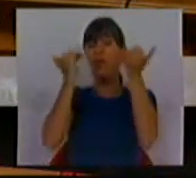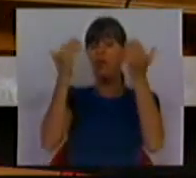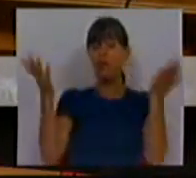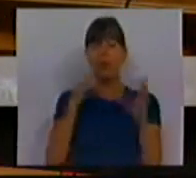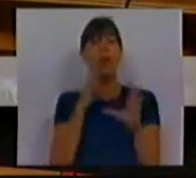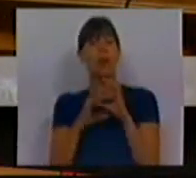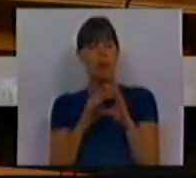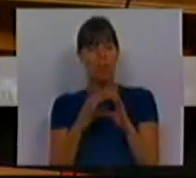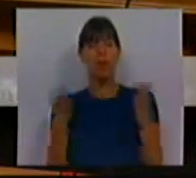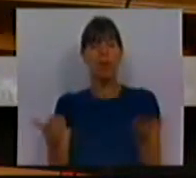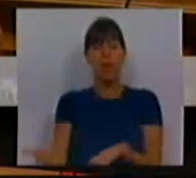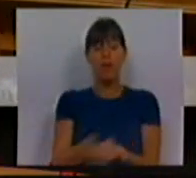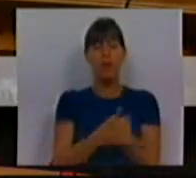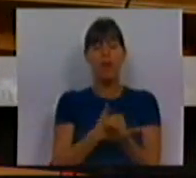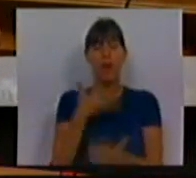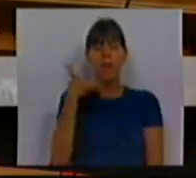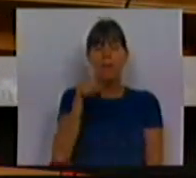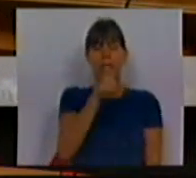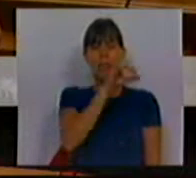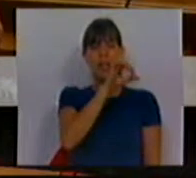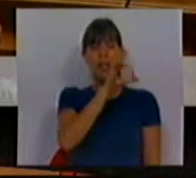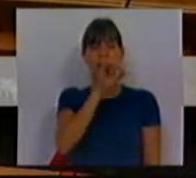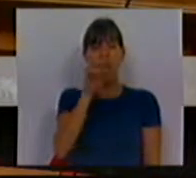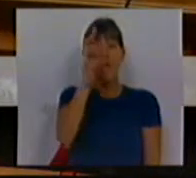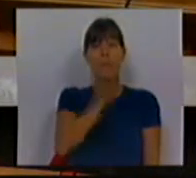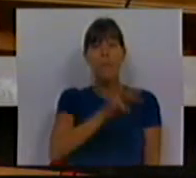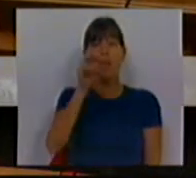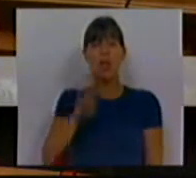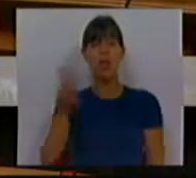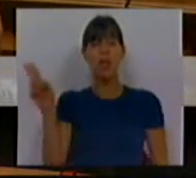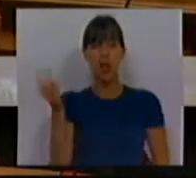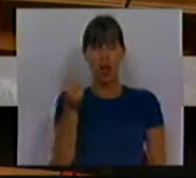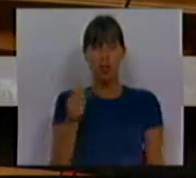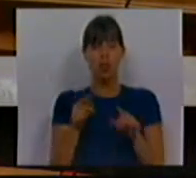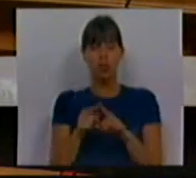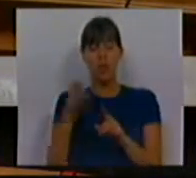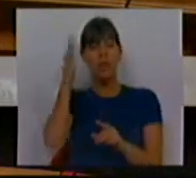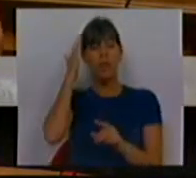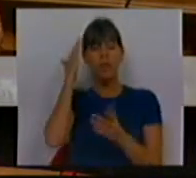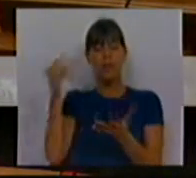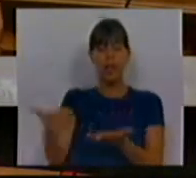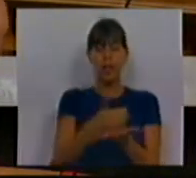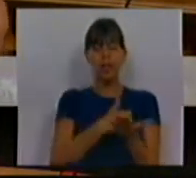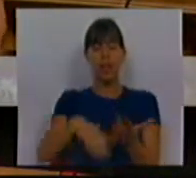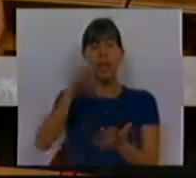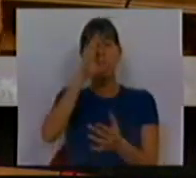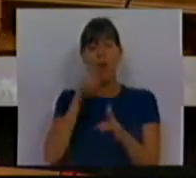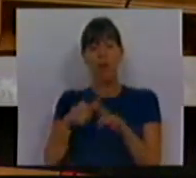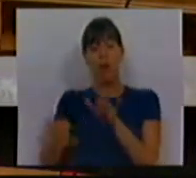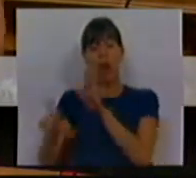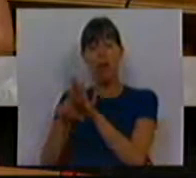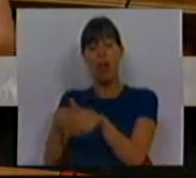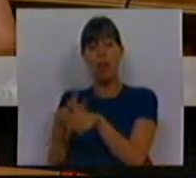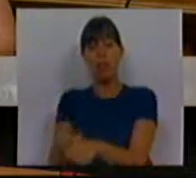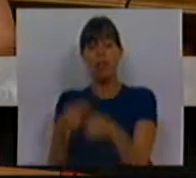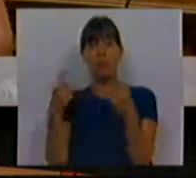e comunicação faturou 1.600 milhões de euros. A previsão de receitas do governo, como esta lei, ou o brigo